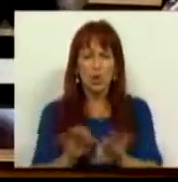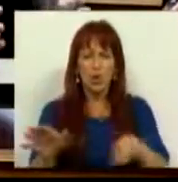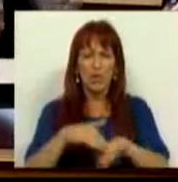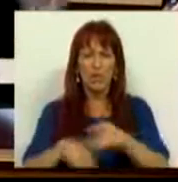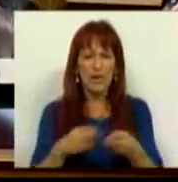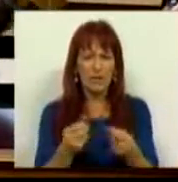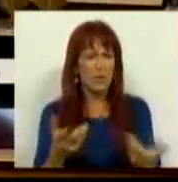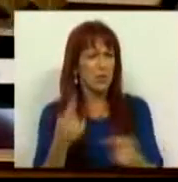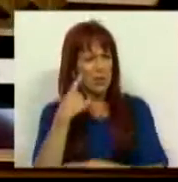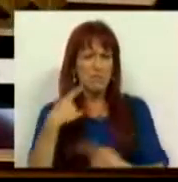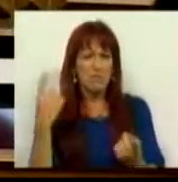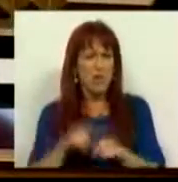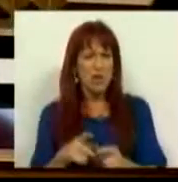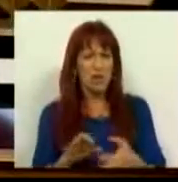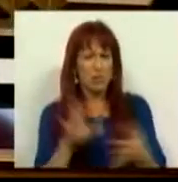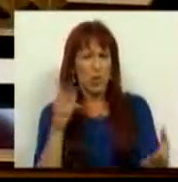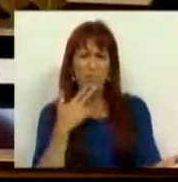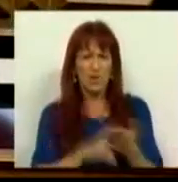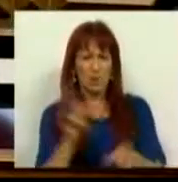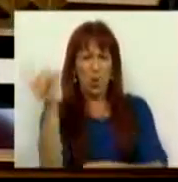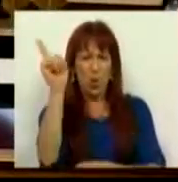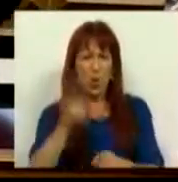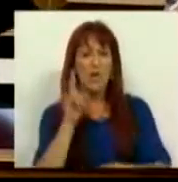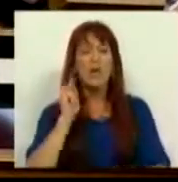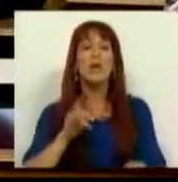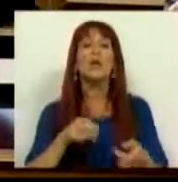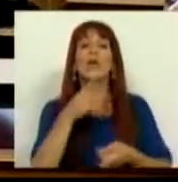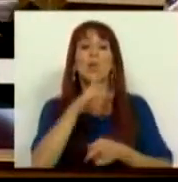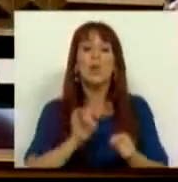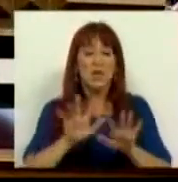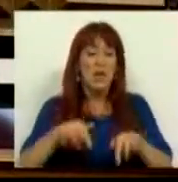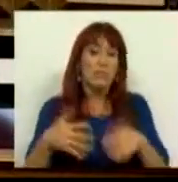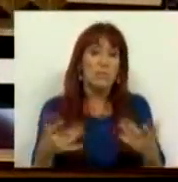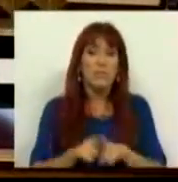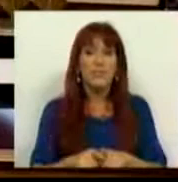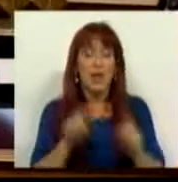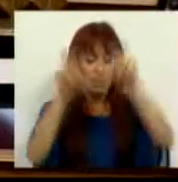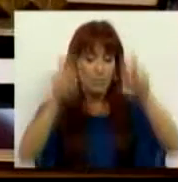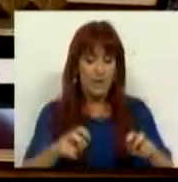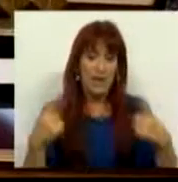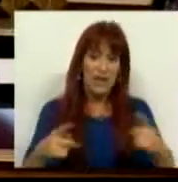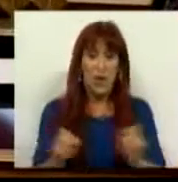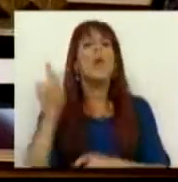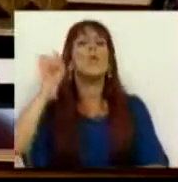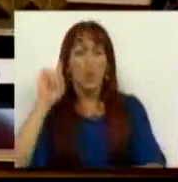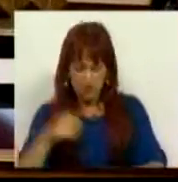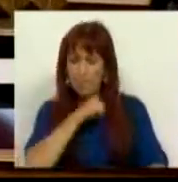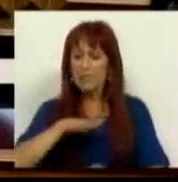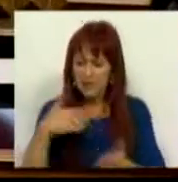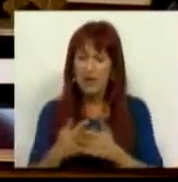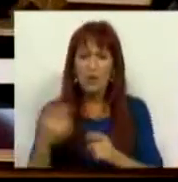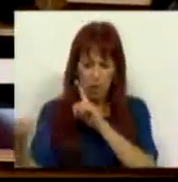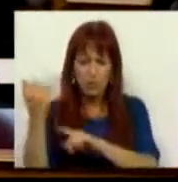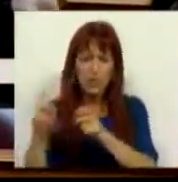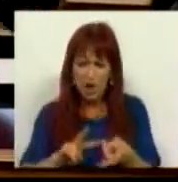realizados sobre a matéria demonstravam que não correspondia à realidade. Porque as pessoas efetivamente obtinham não só certificação mas qualificações que lhes permitiam